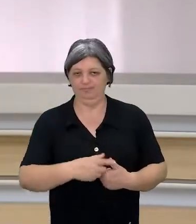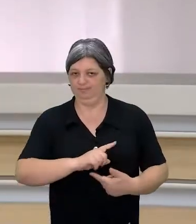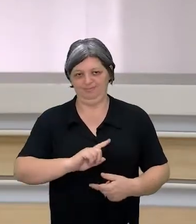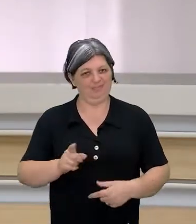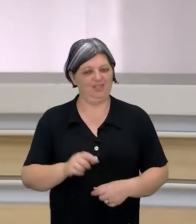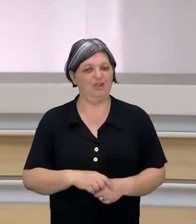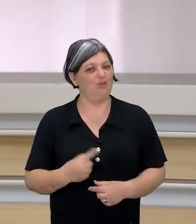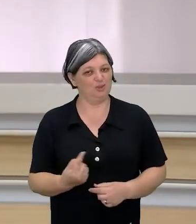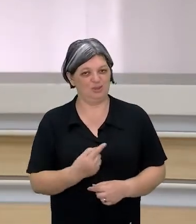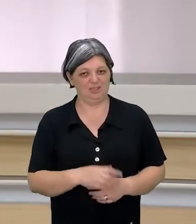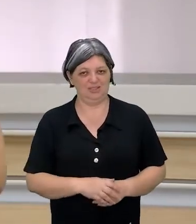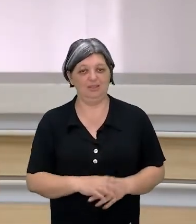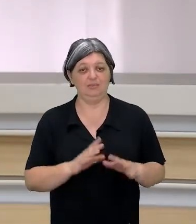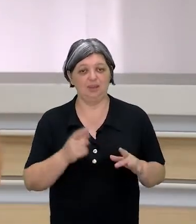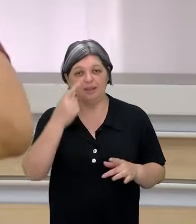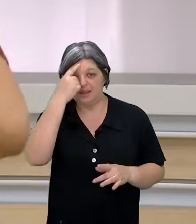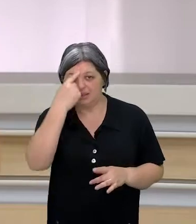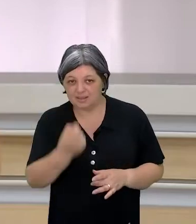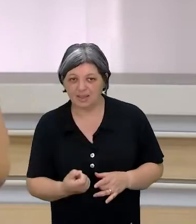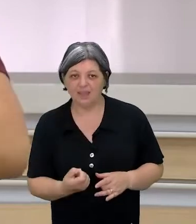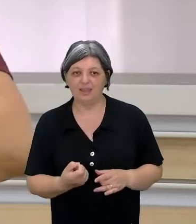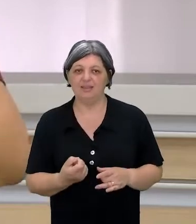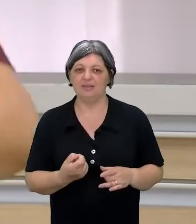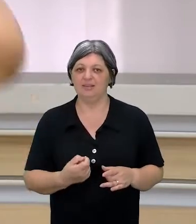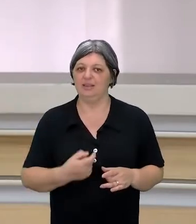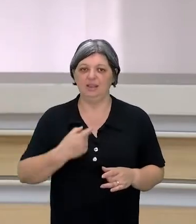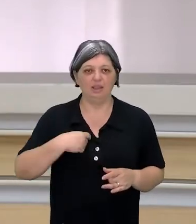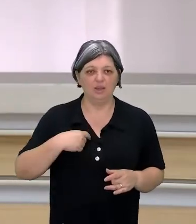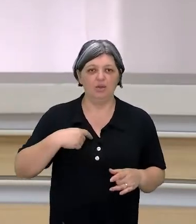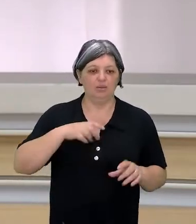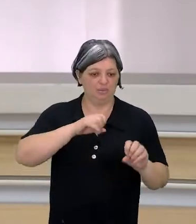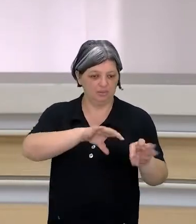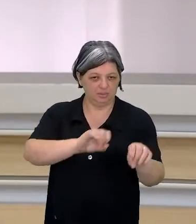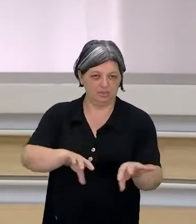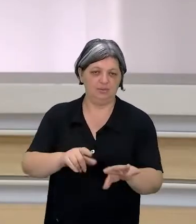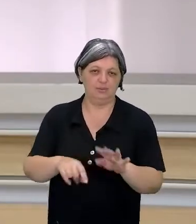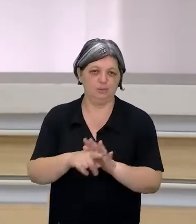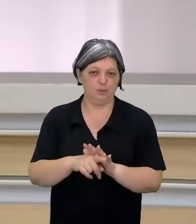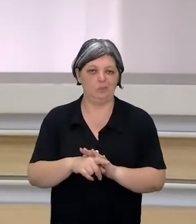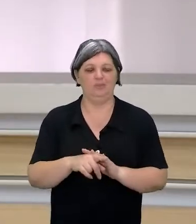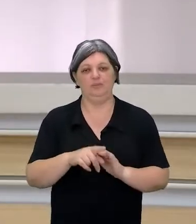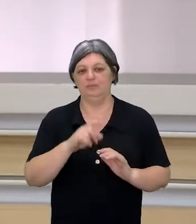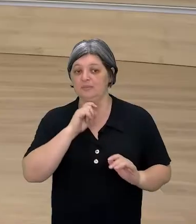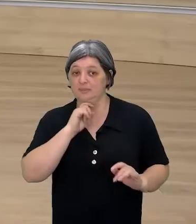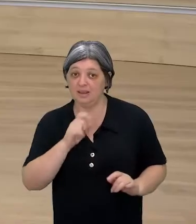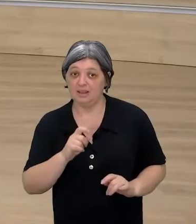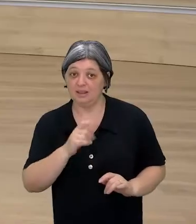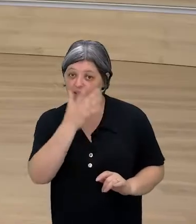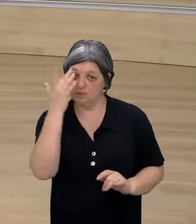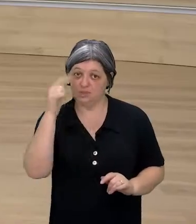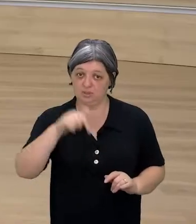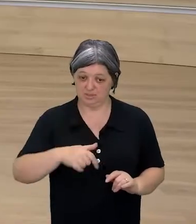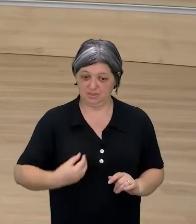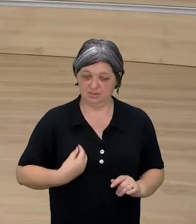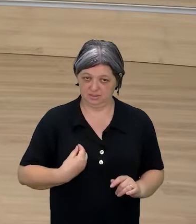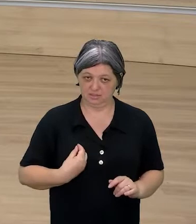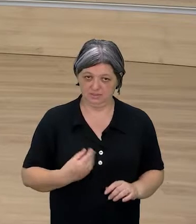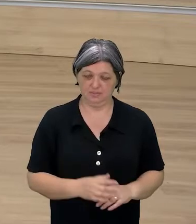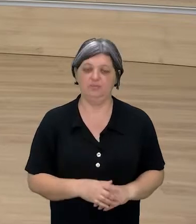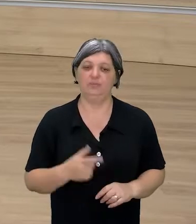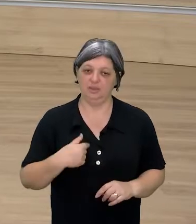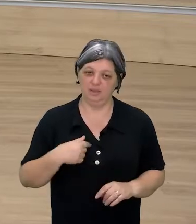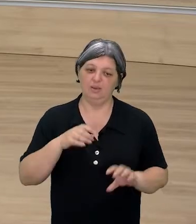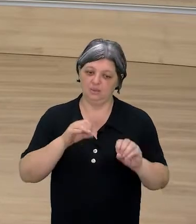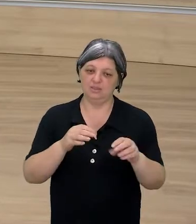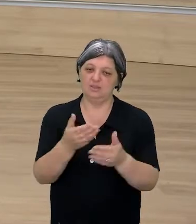Mas ainda que você pense a ideia de que eu não estou dando aula para nenhuma dessas pessoas que estão aqui, eu ainda estou dando aula para